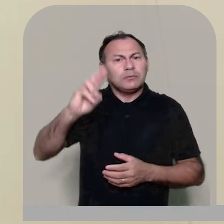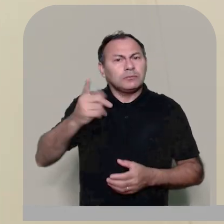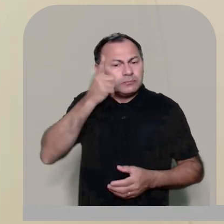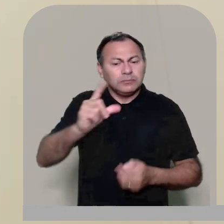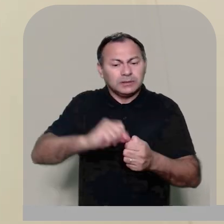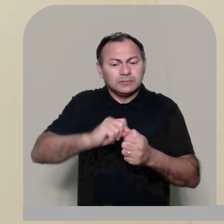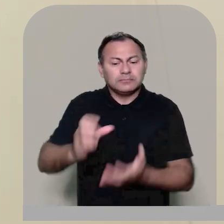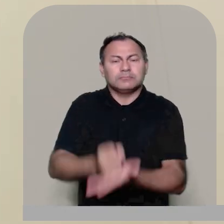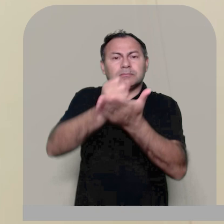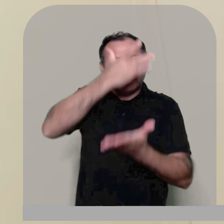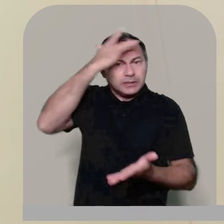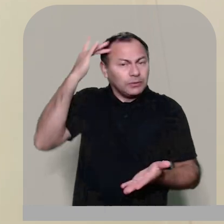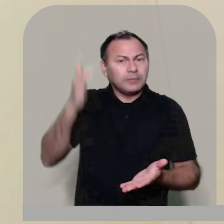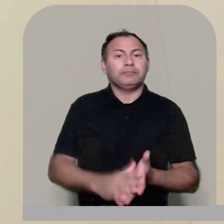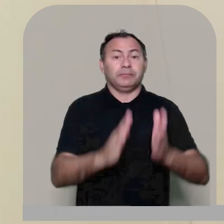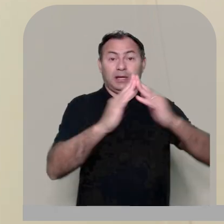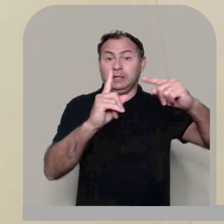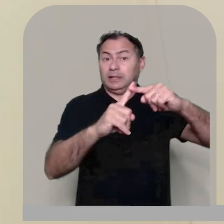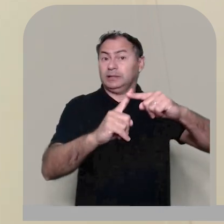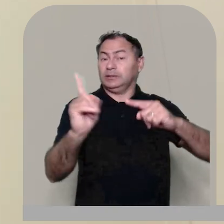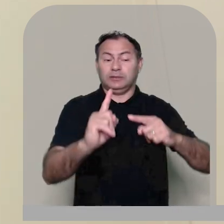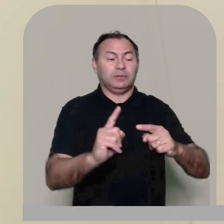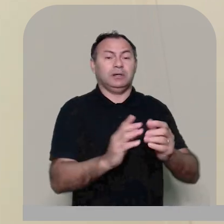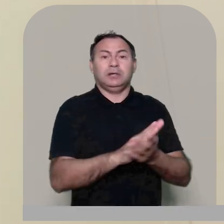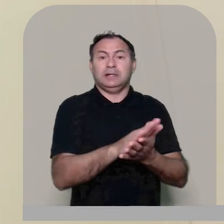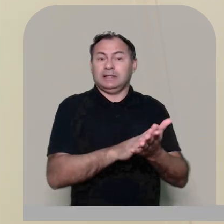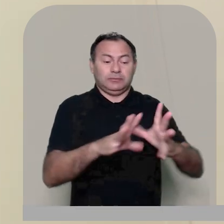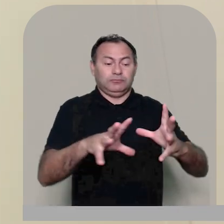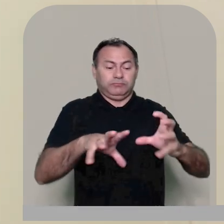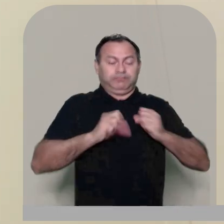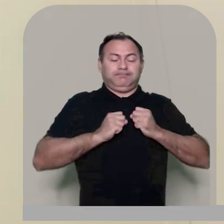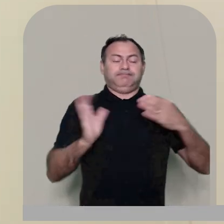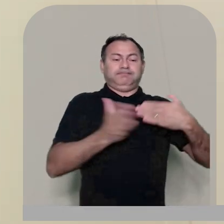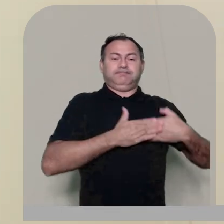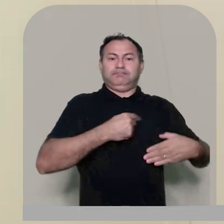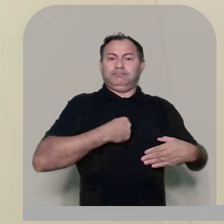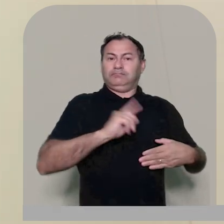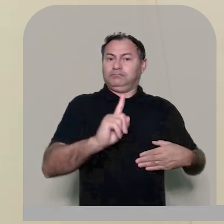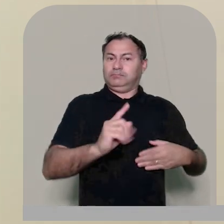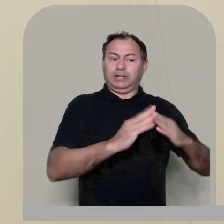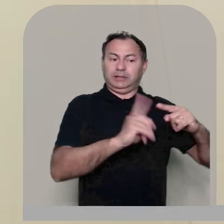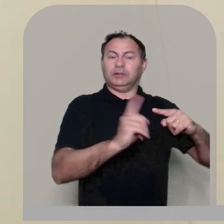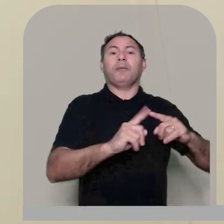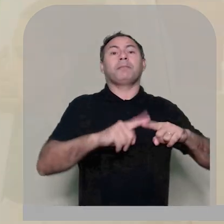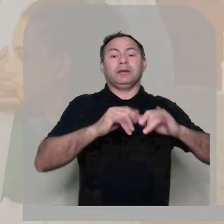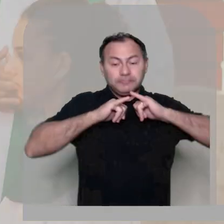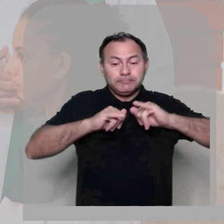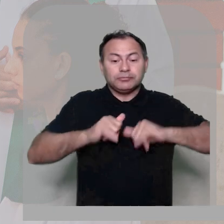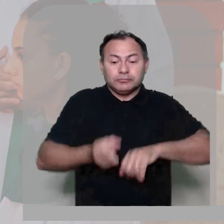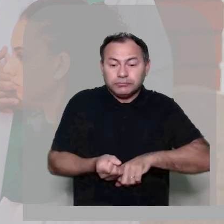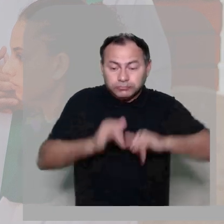das pessoas a igreja não retém nada para si mas comunica